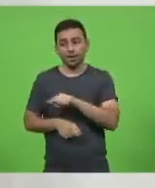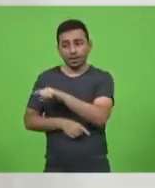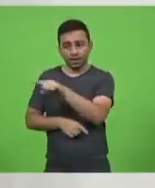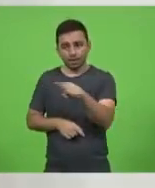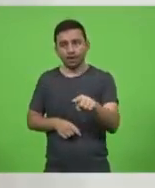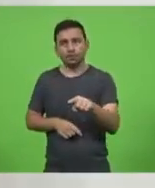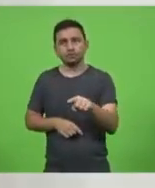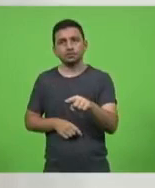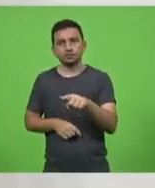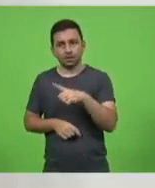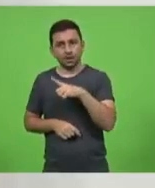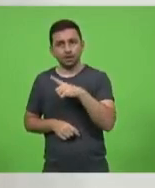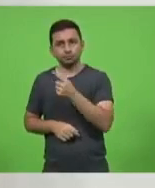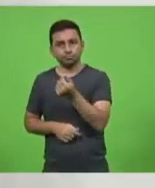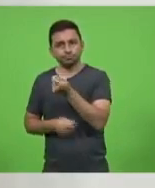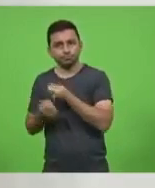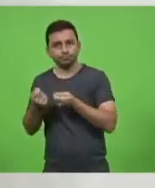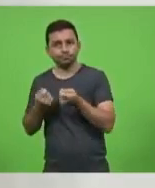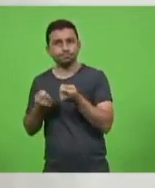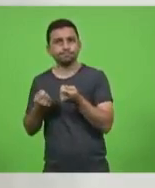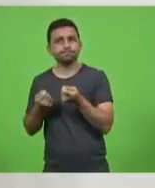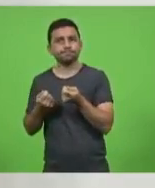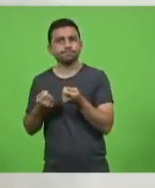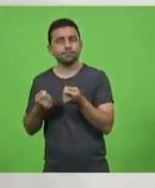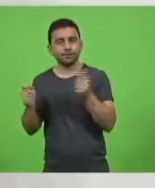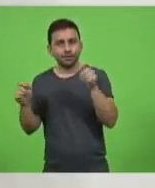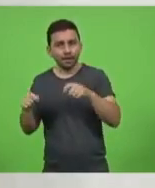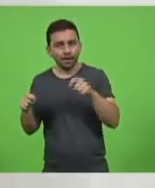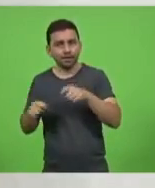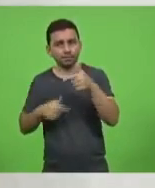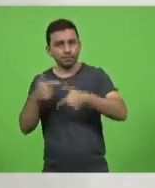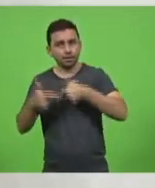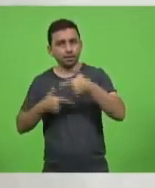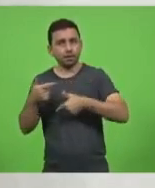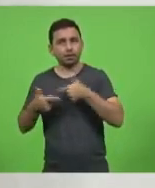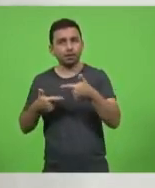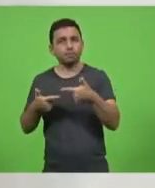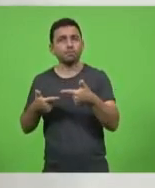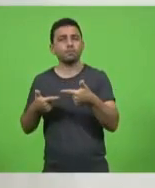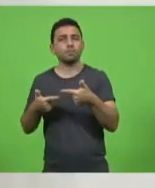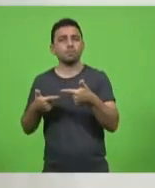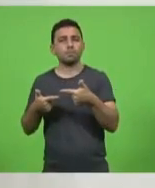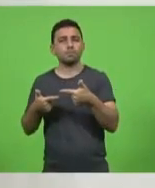e que tem oportunidade de trabalhar é importante